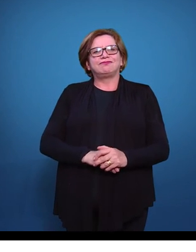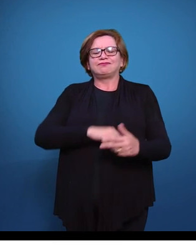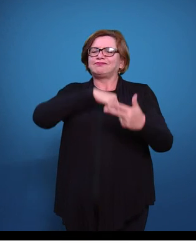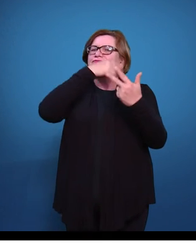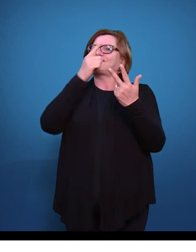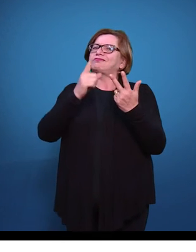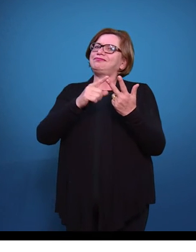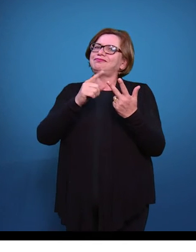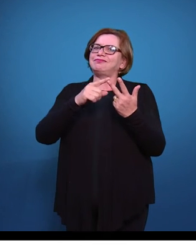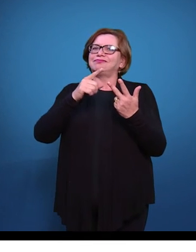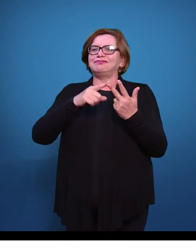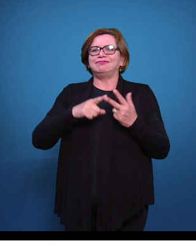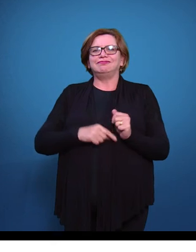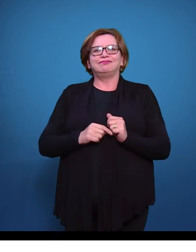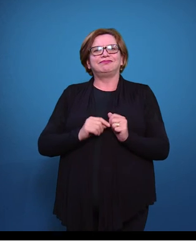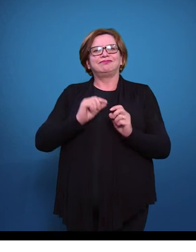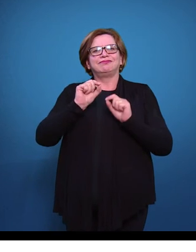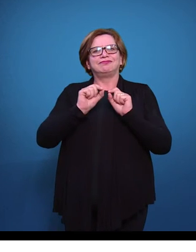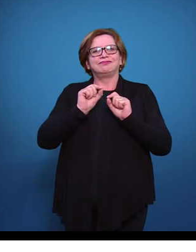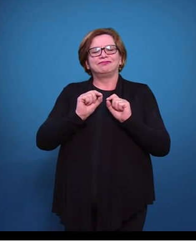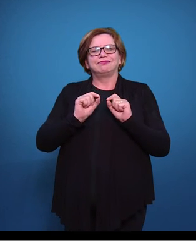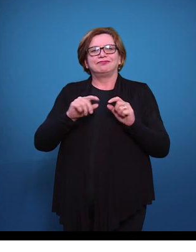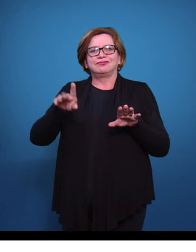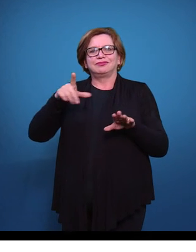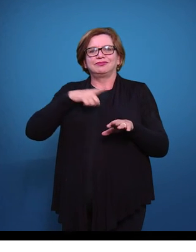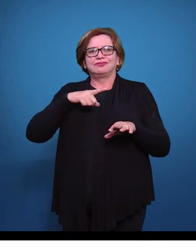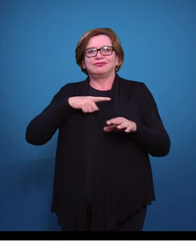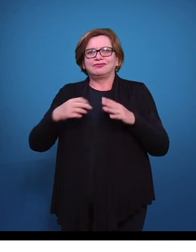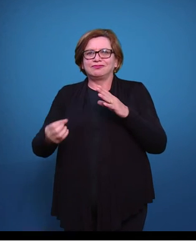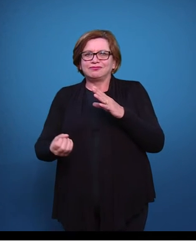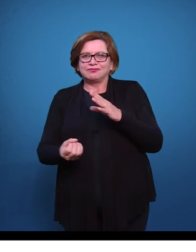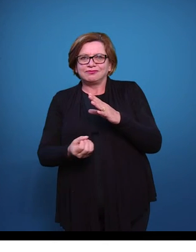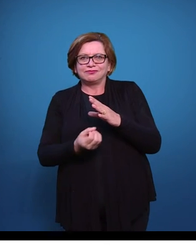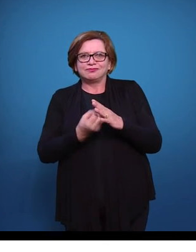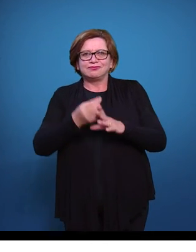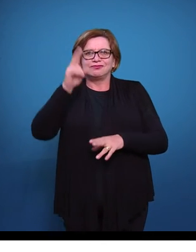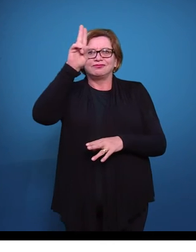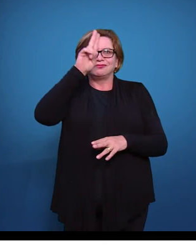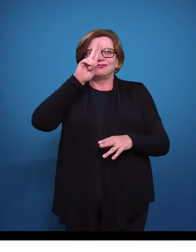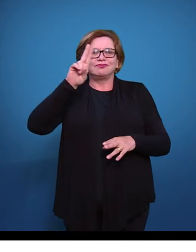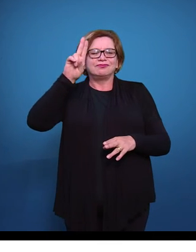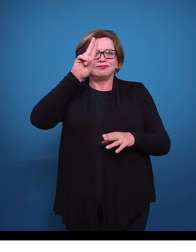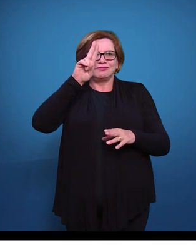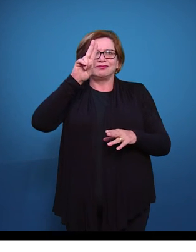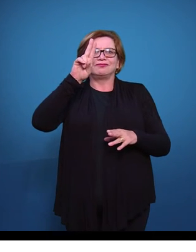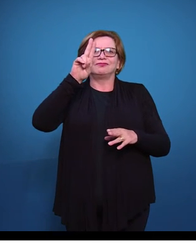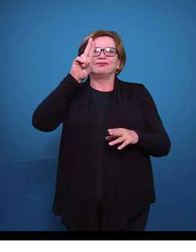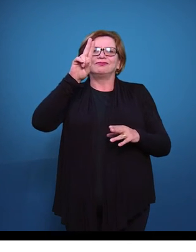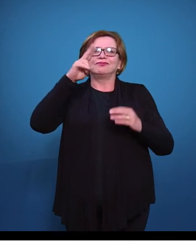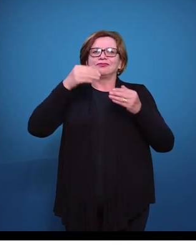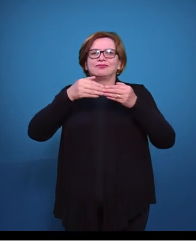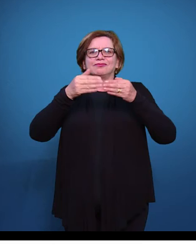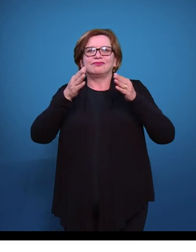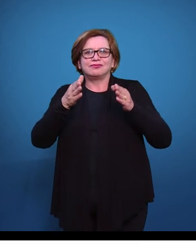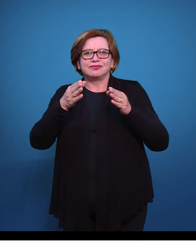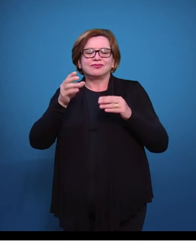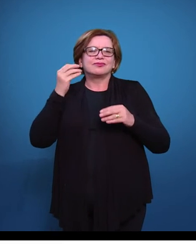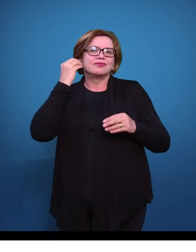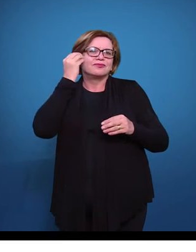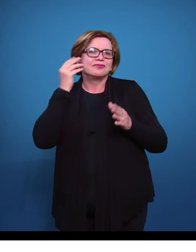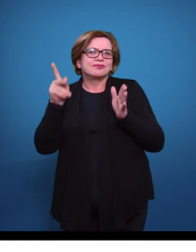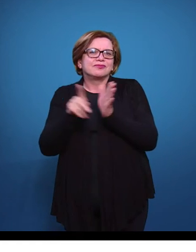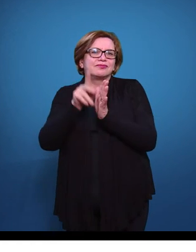A terceira geração da EAD foi marcada pelo surgimento das universidades abertas, a partir de experiências norte